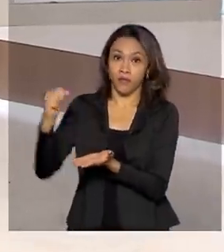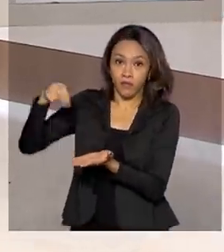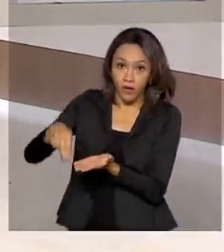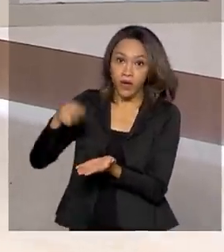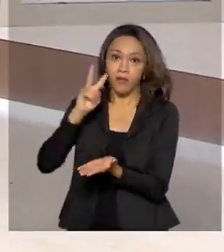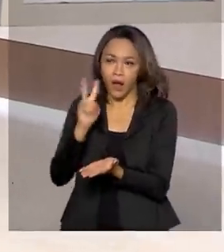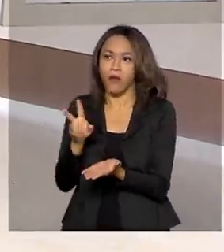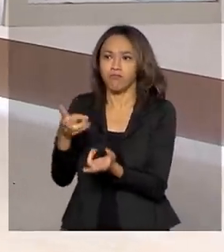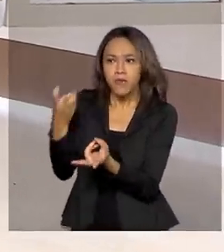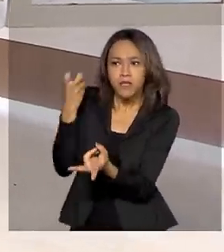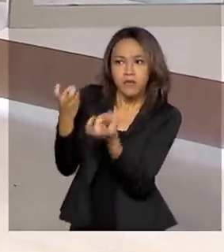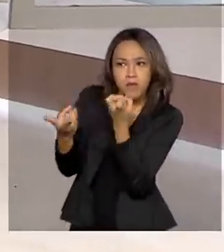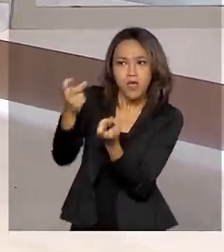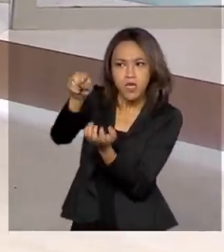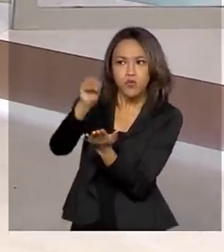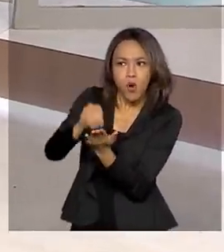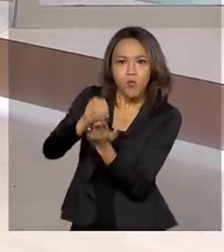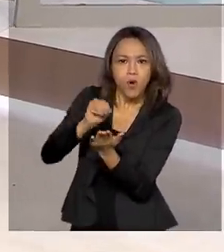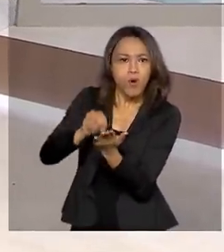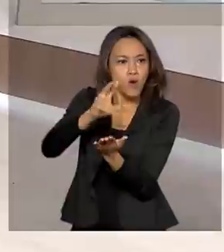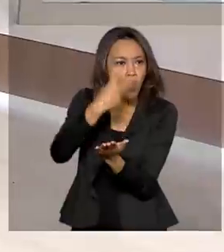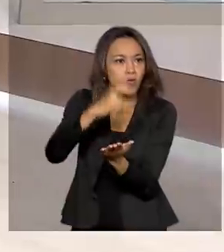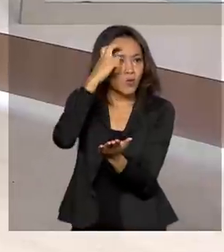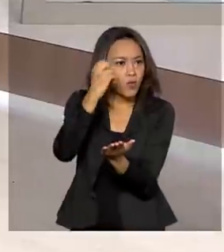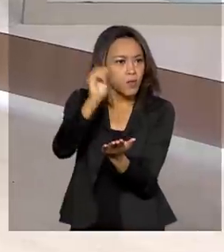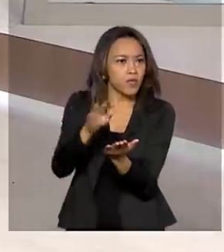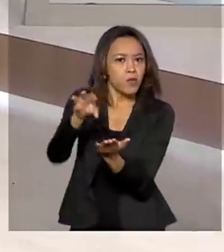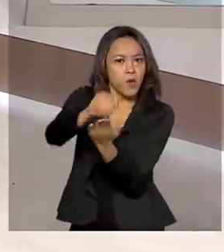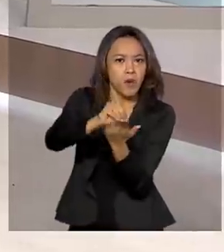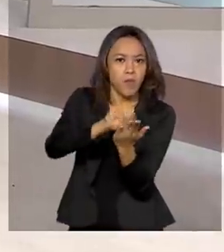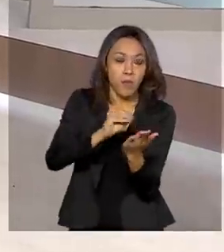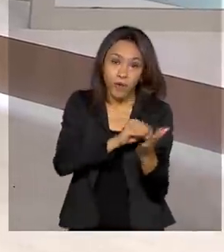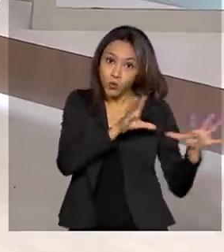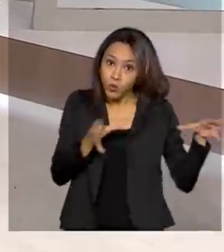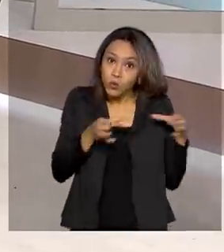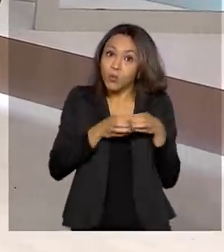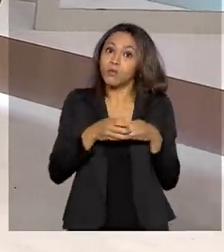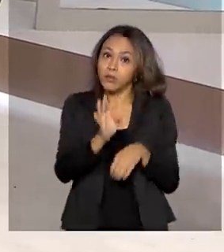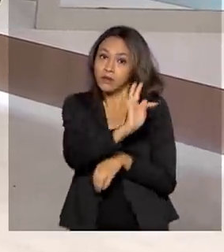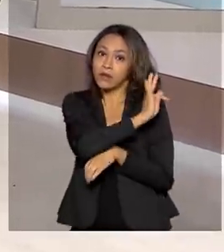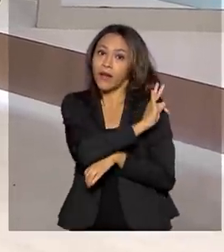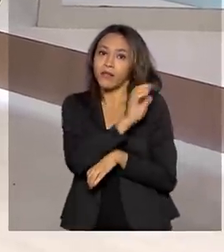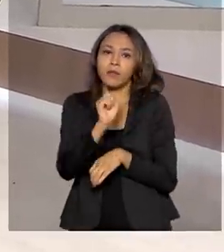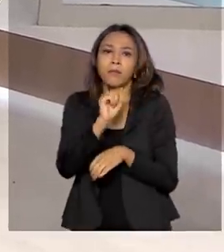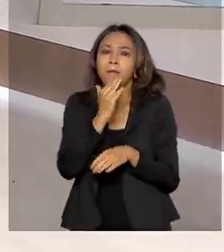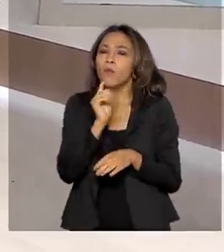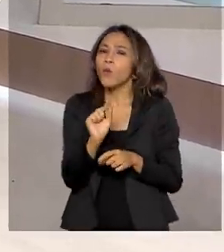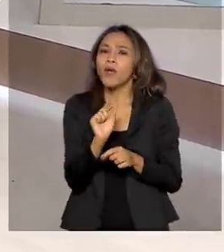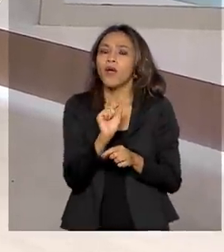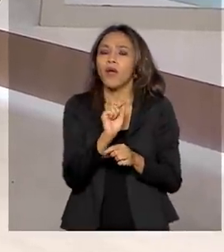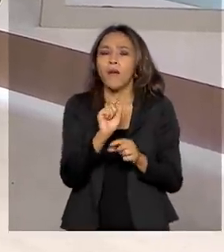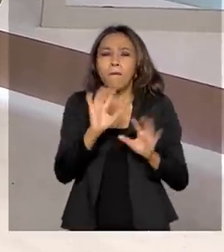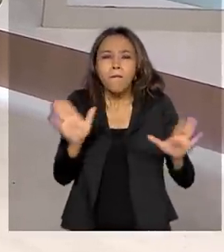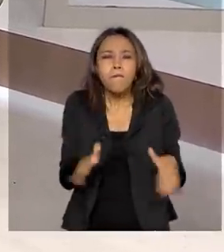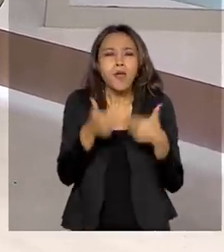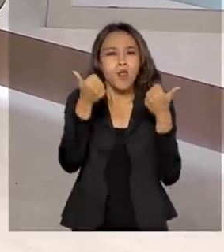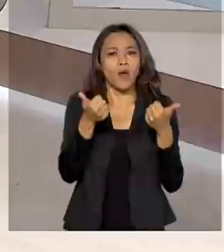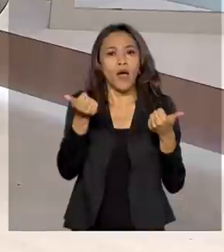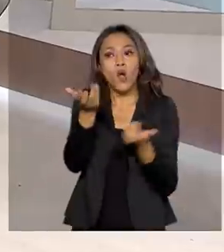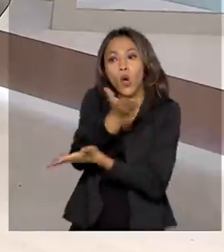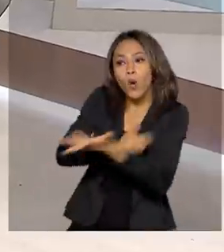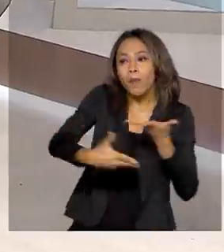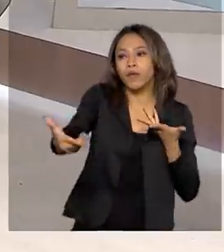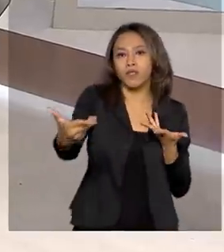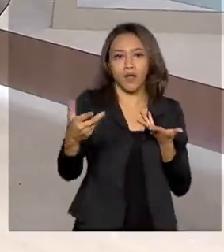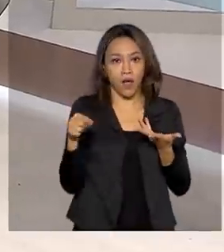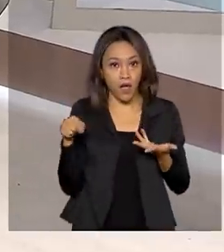vê, identifica, a partir dos diagnósticos que acontecem nas equipes técnicas, uma necessidade de aprimorar um pouco mais a gestão compartilhada